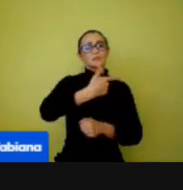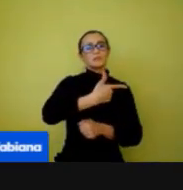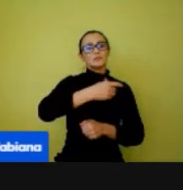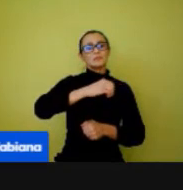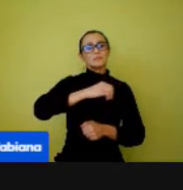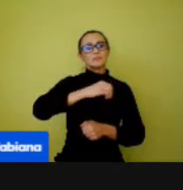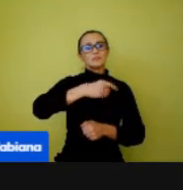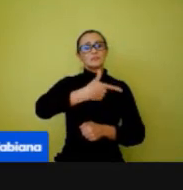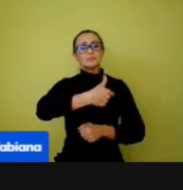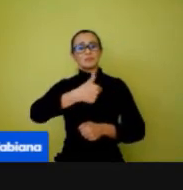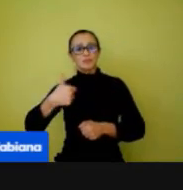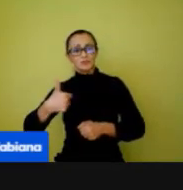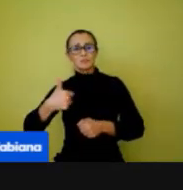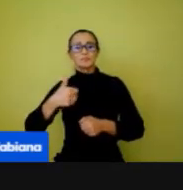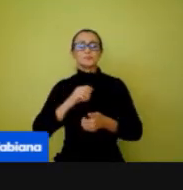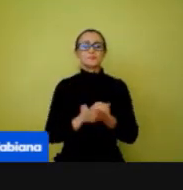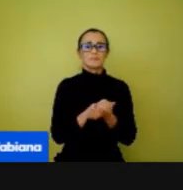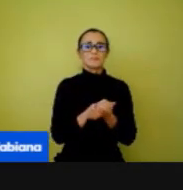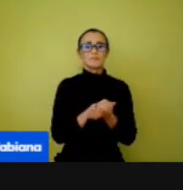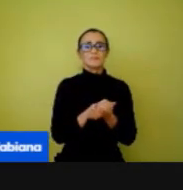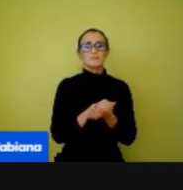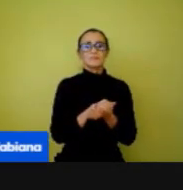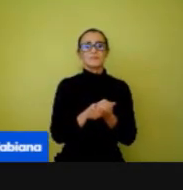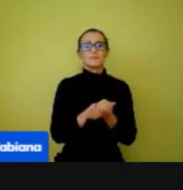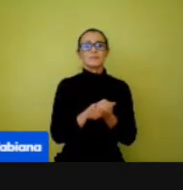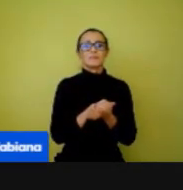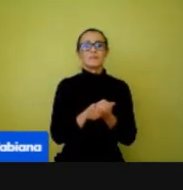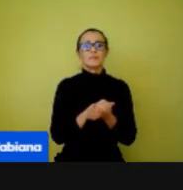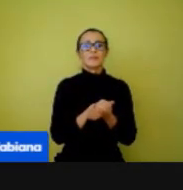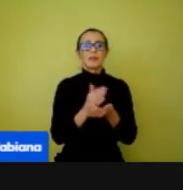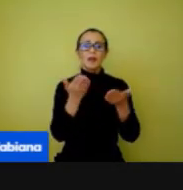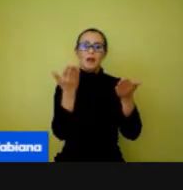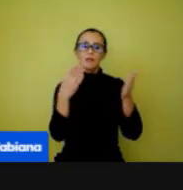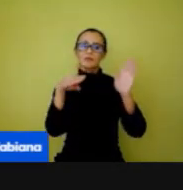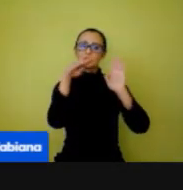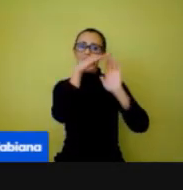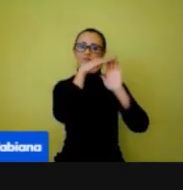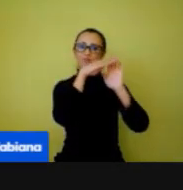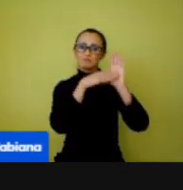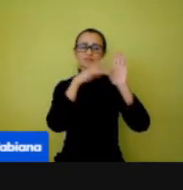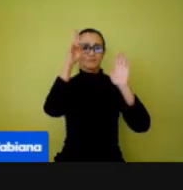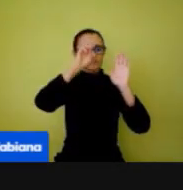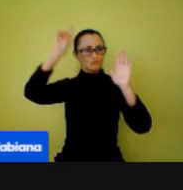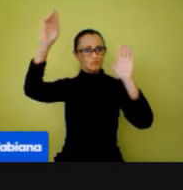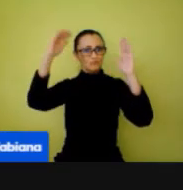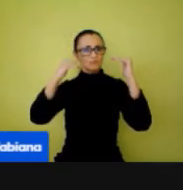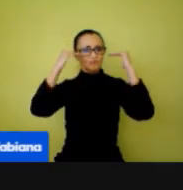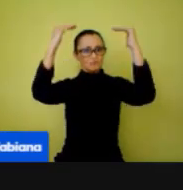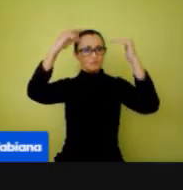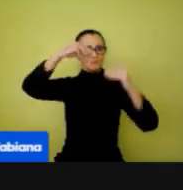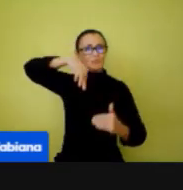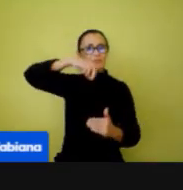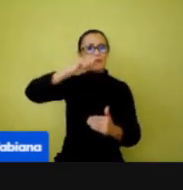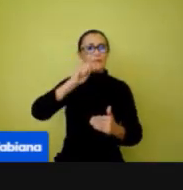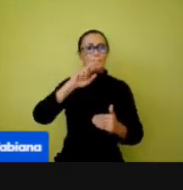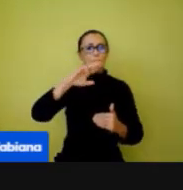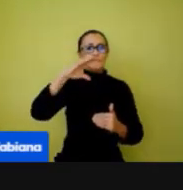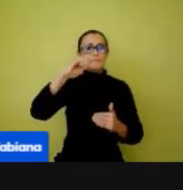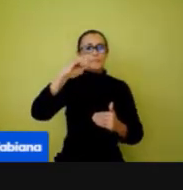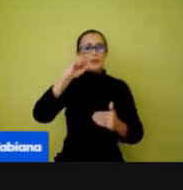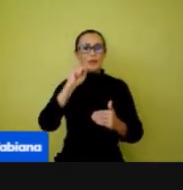Próximo slide. Aqui são os nossos gestores, Marcos Marcelo Tradi,